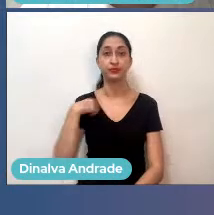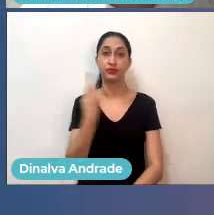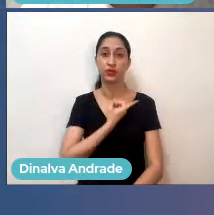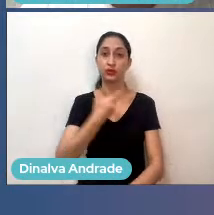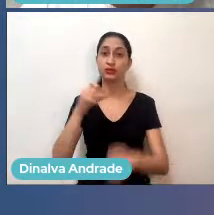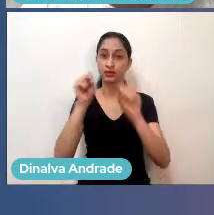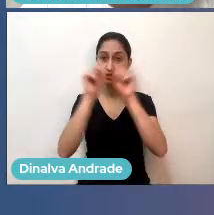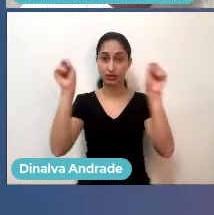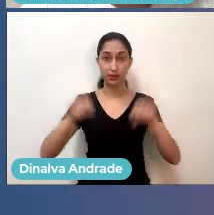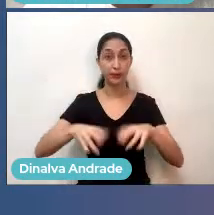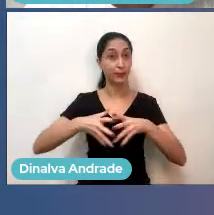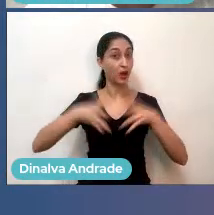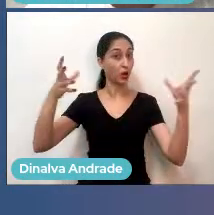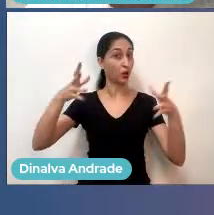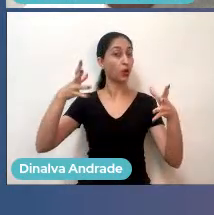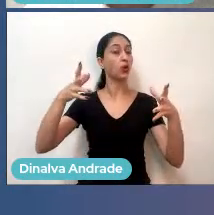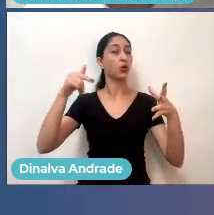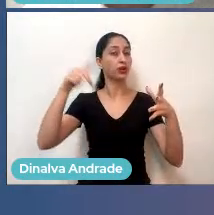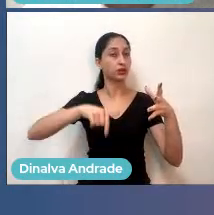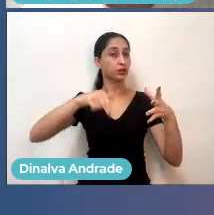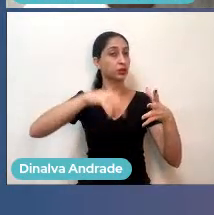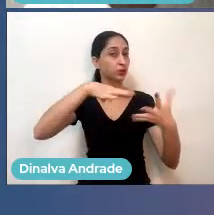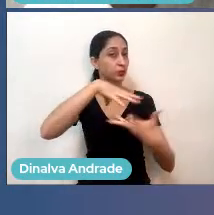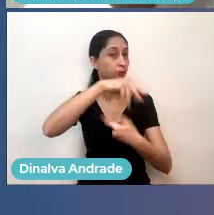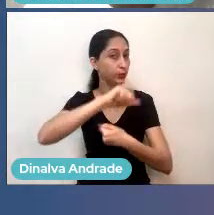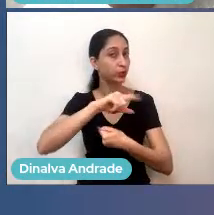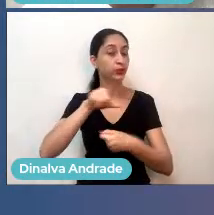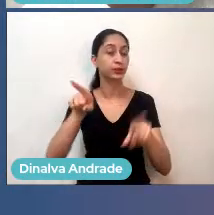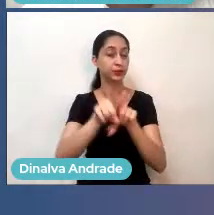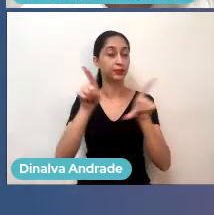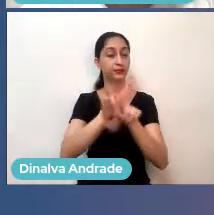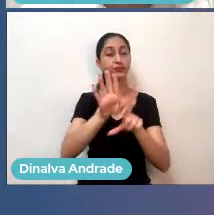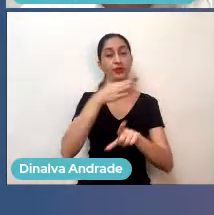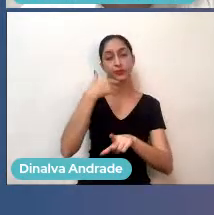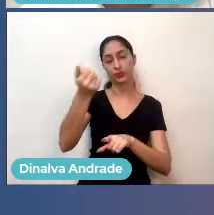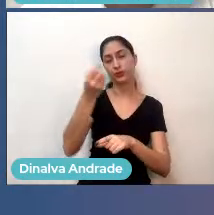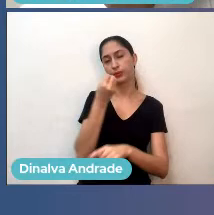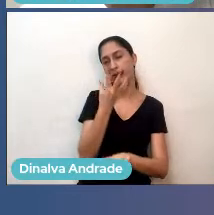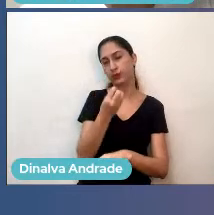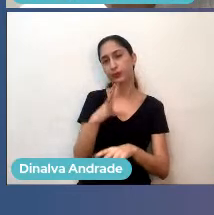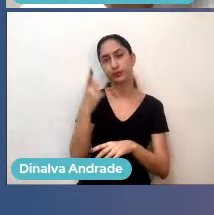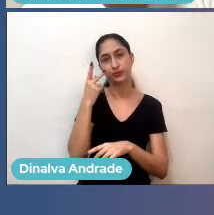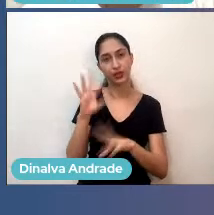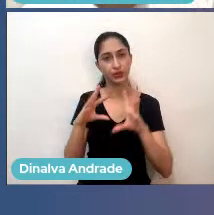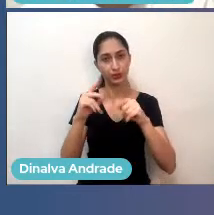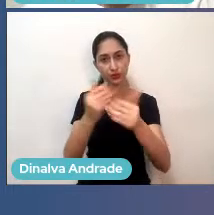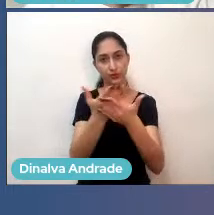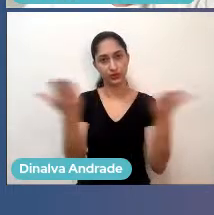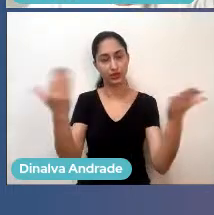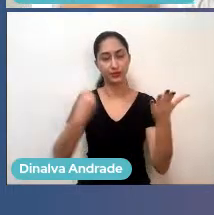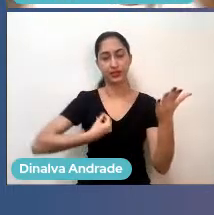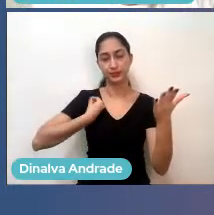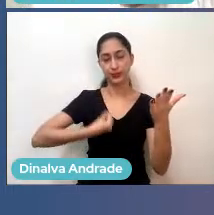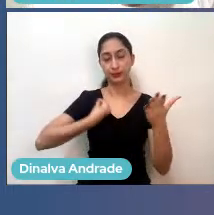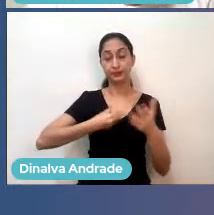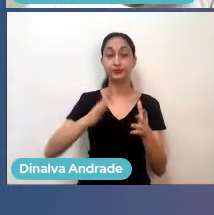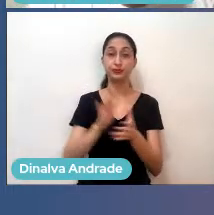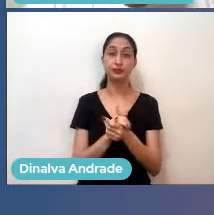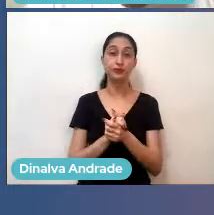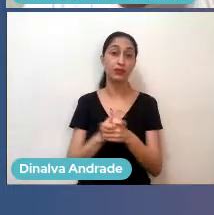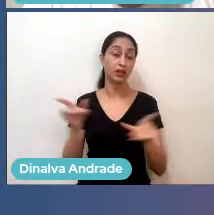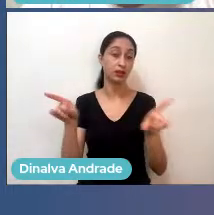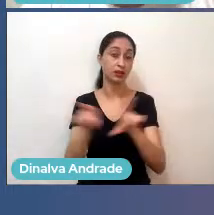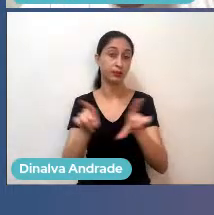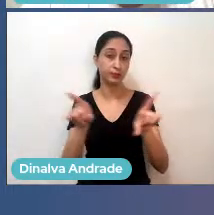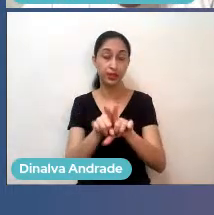de nuvem do planeta hoje, e um dos melhores, com certeza, então vale a pena para todos os fundadores. Boa, e além disso, temos todos os